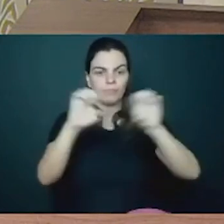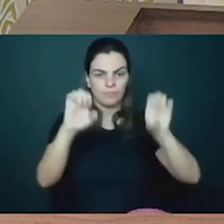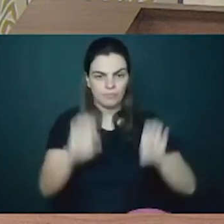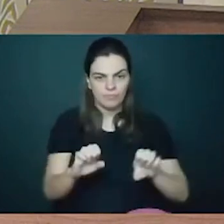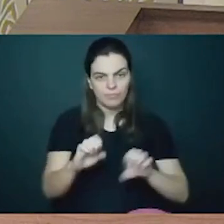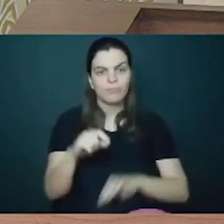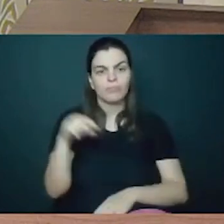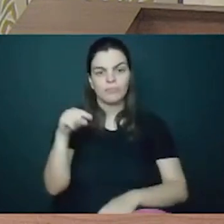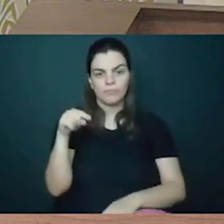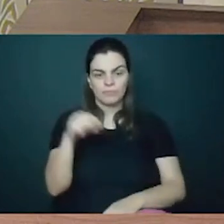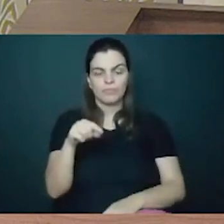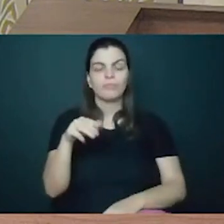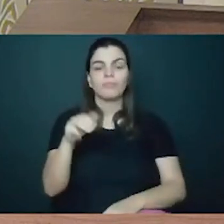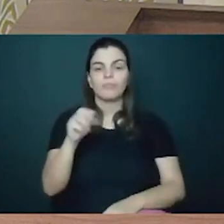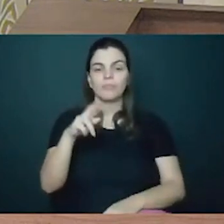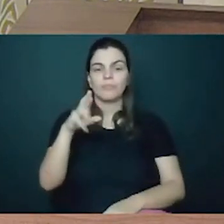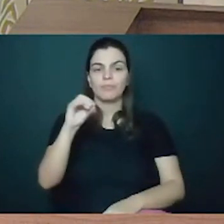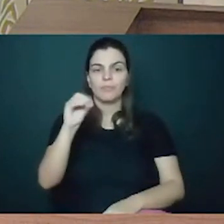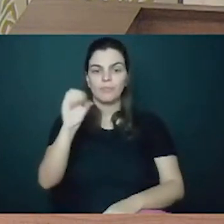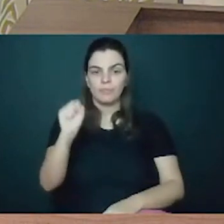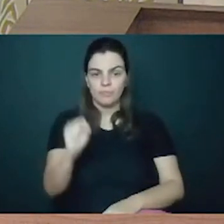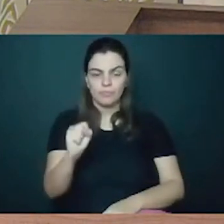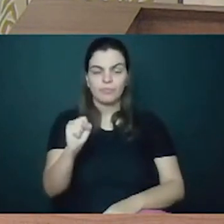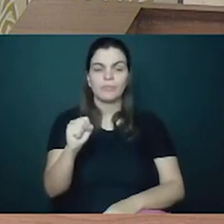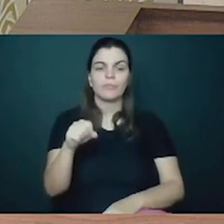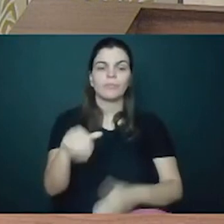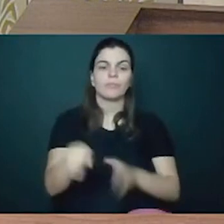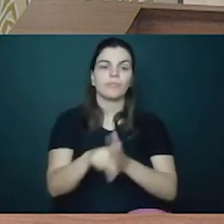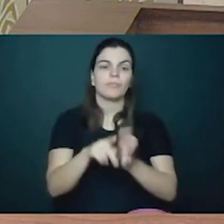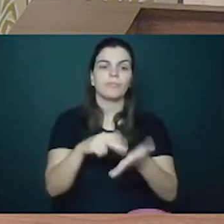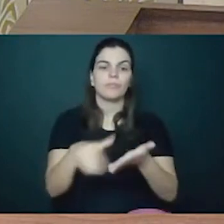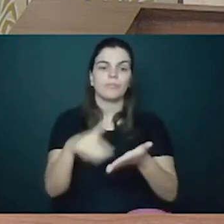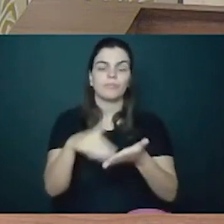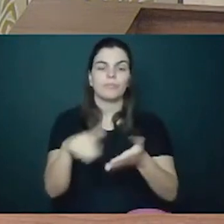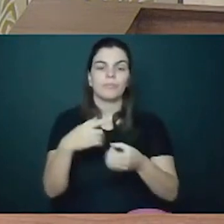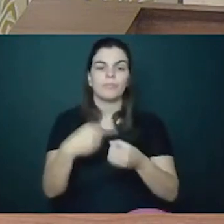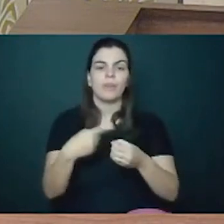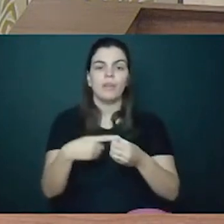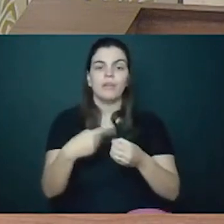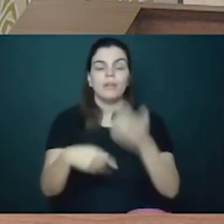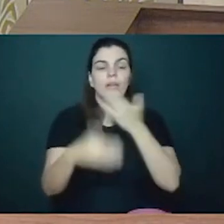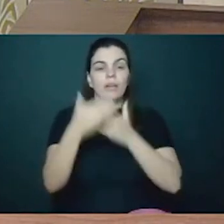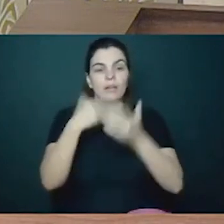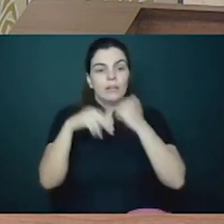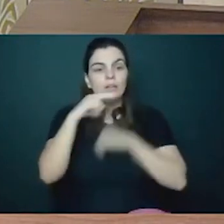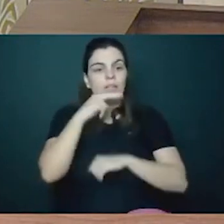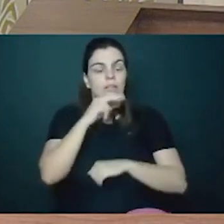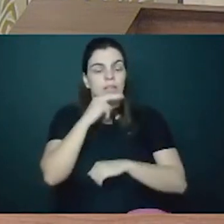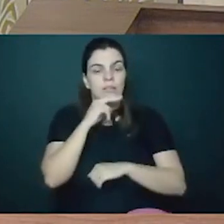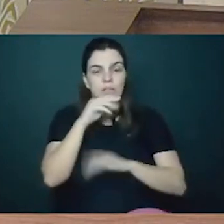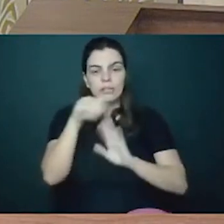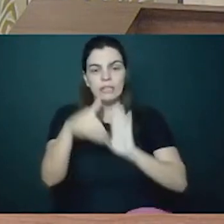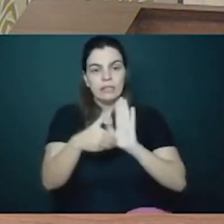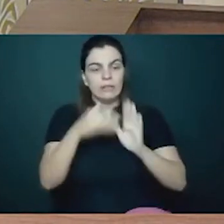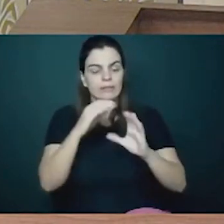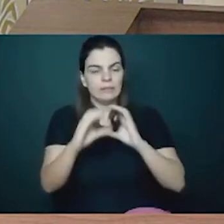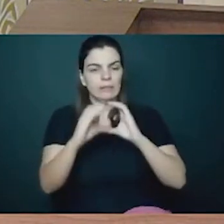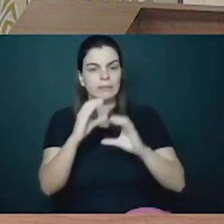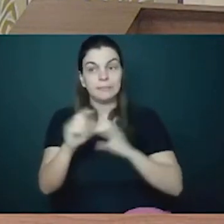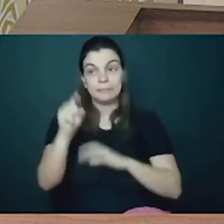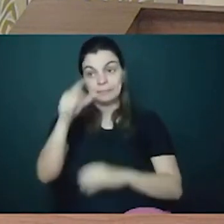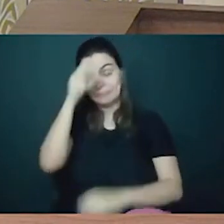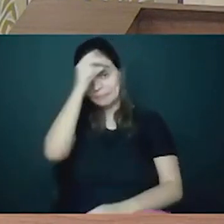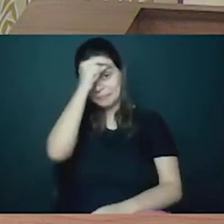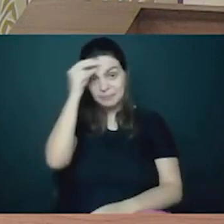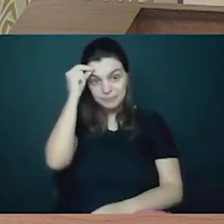Marco Zito, da Secretaria Municipal de Alimentação e Nutricional. E a toda a comunicação da Prefeitura, que também foi fundamental